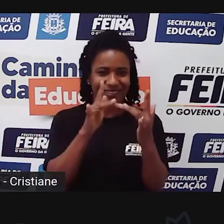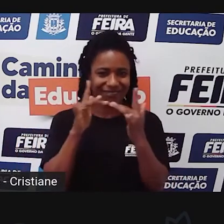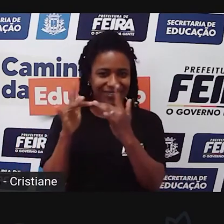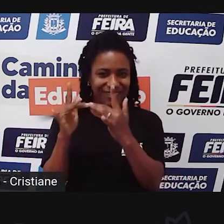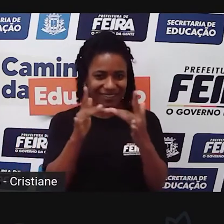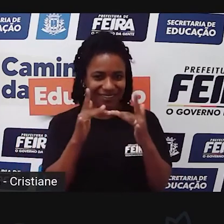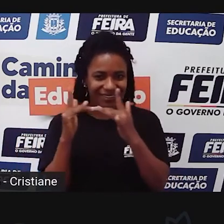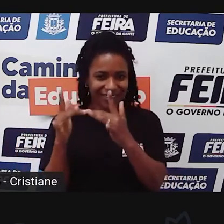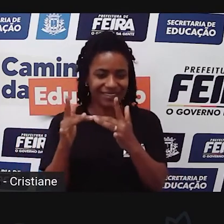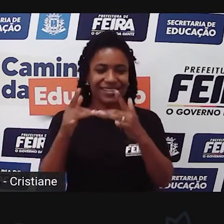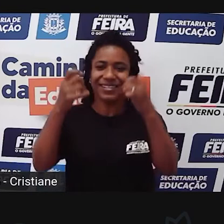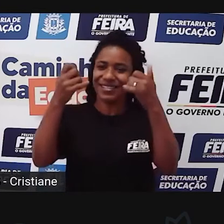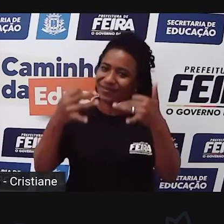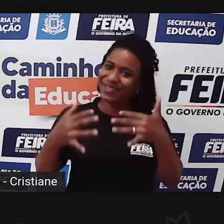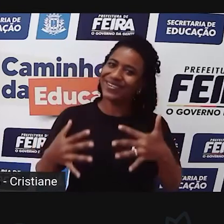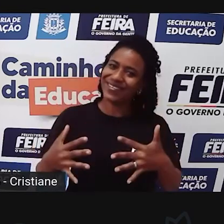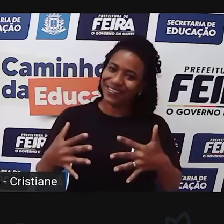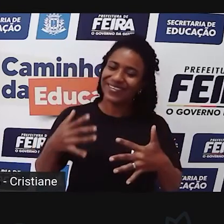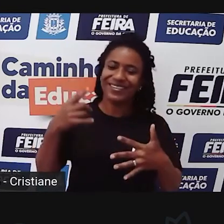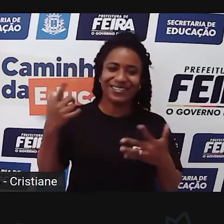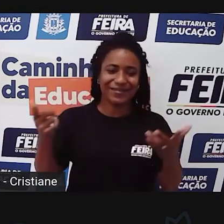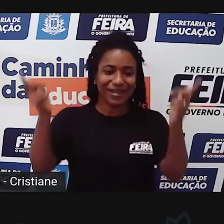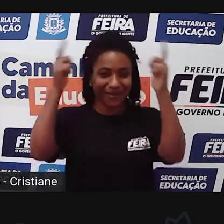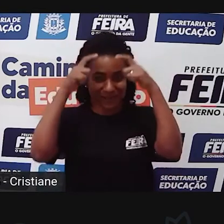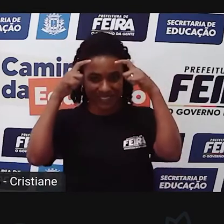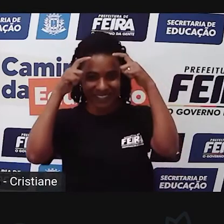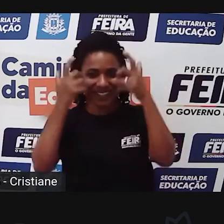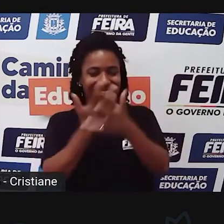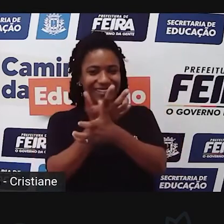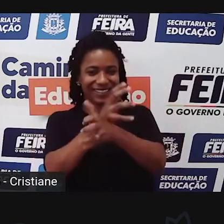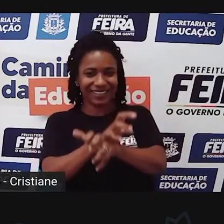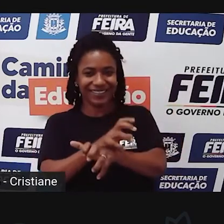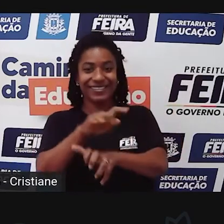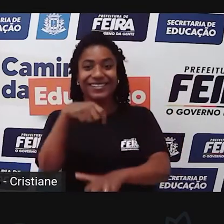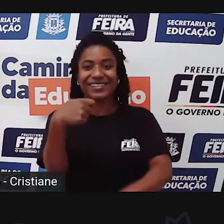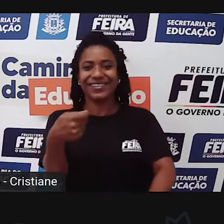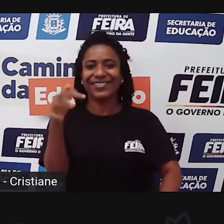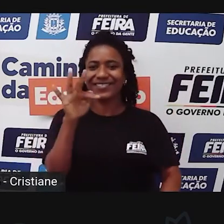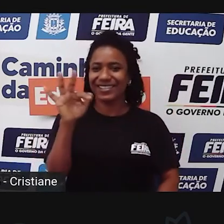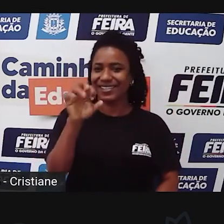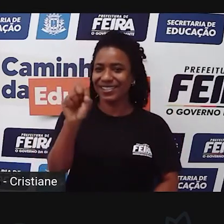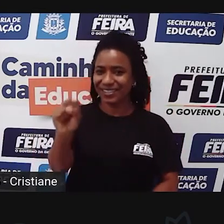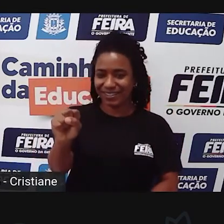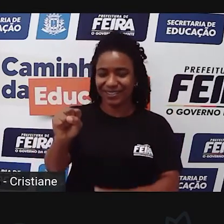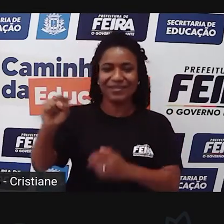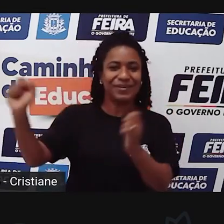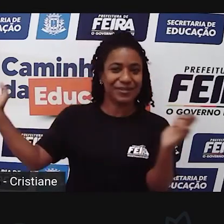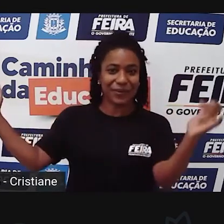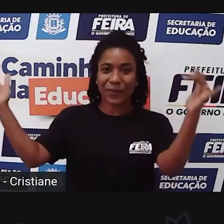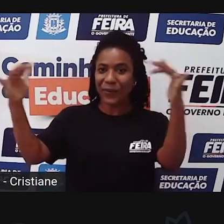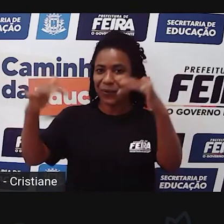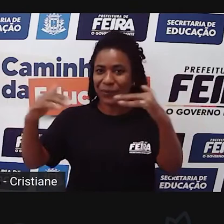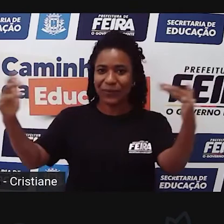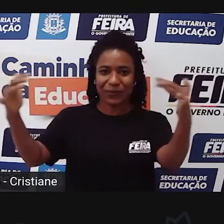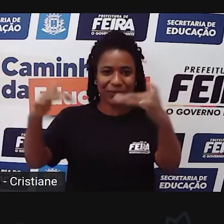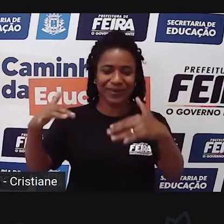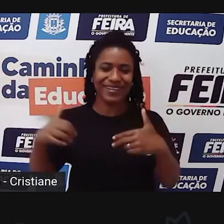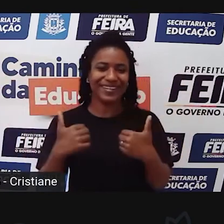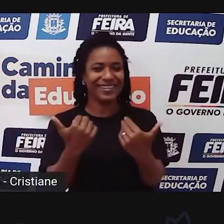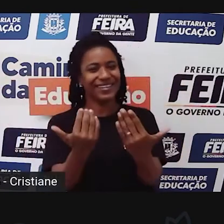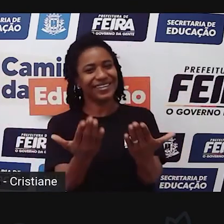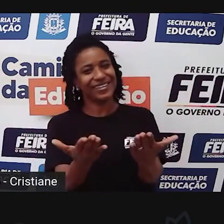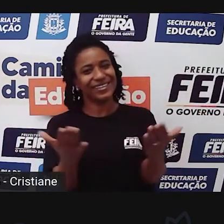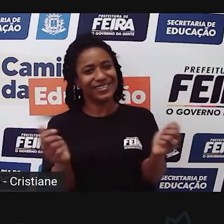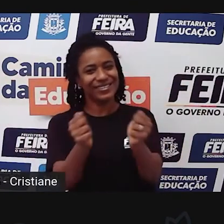a nossa princesinha do sertão, essa cidade maravilhosa, acolhedora, que recebe muitas pessoas. Aqui do meu lado, nós temos